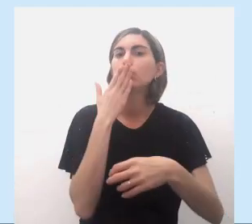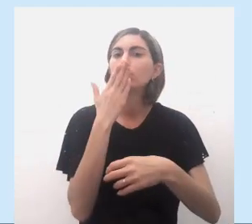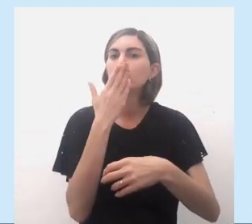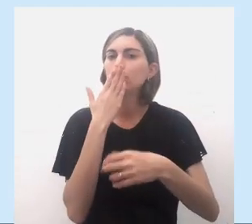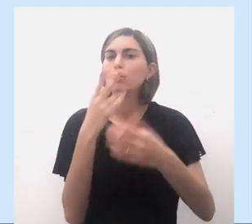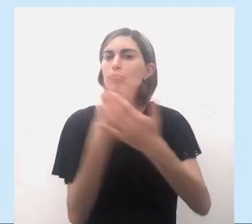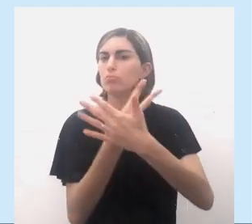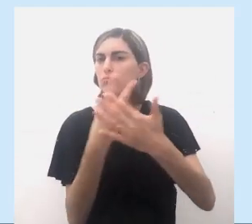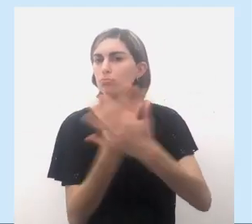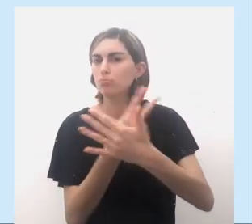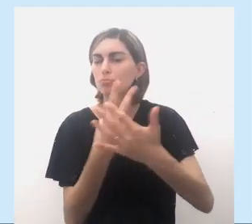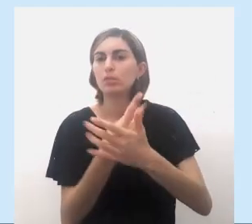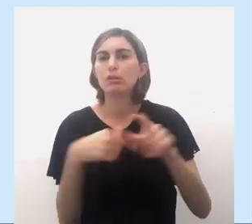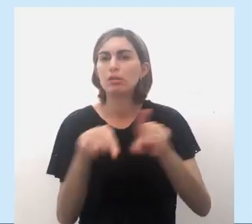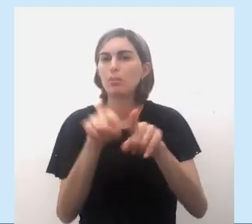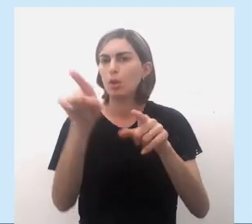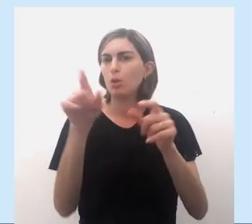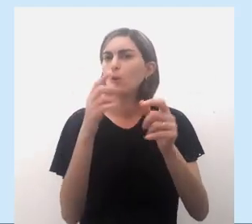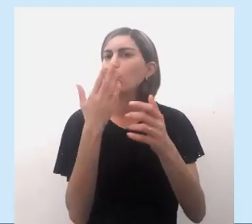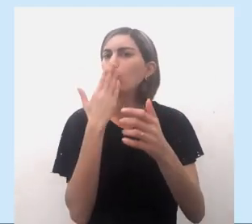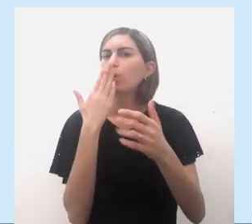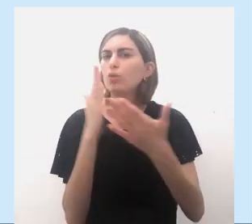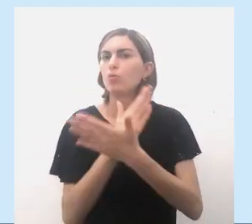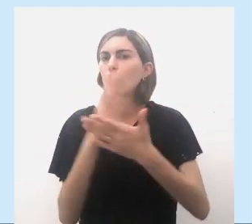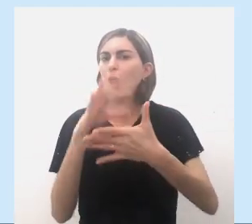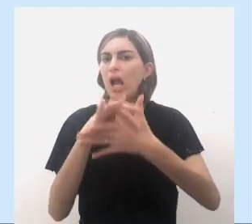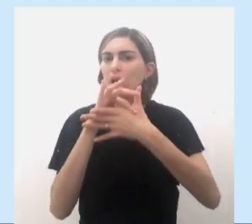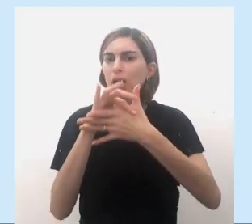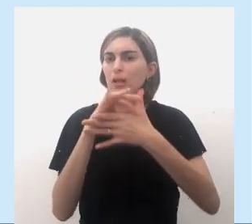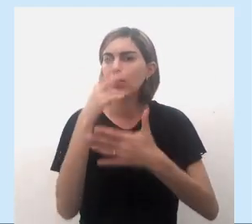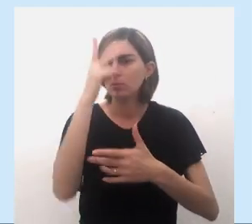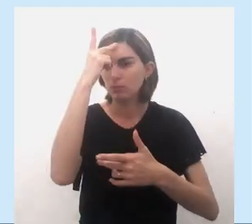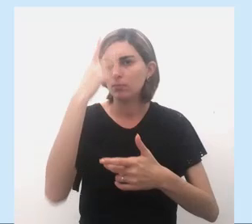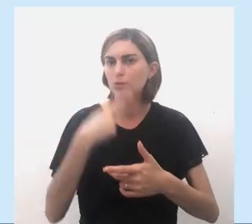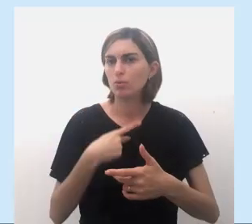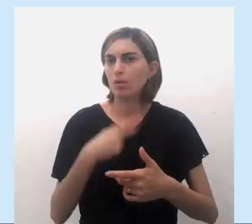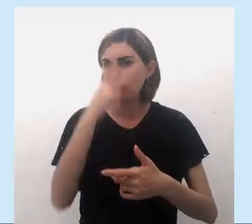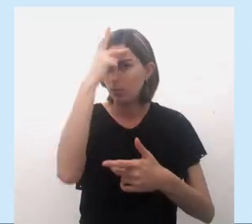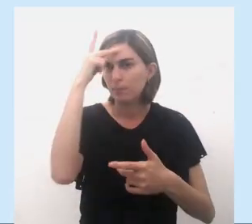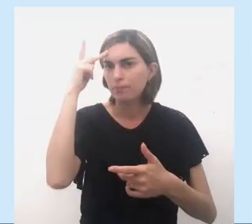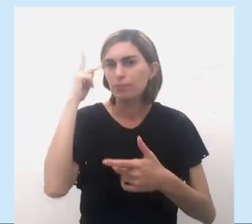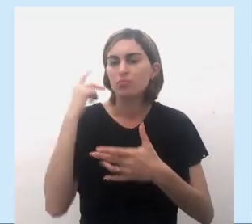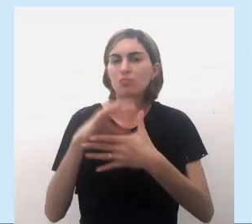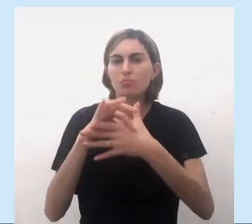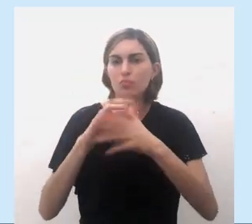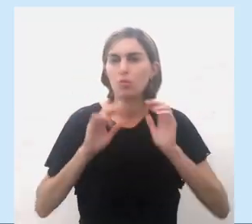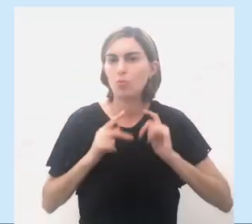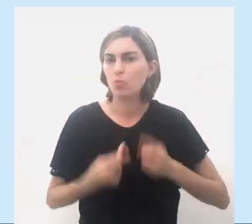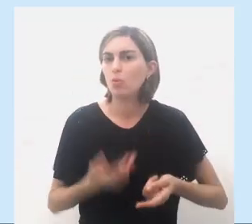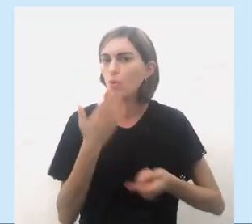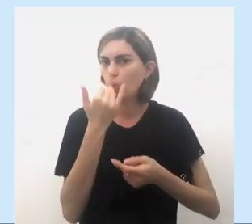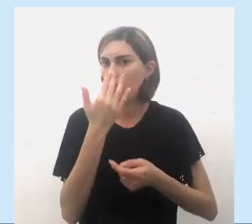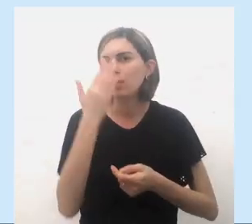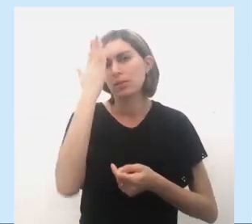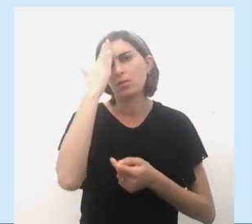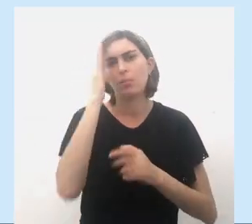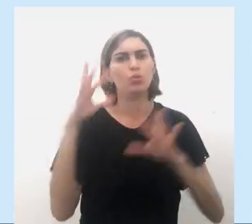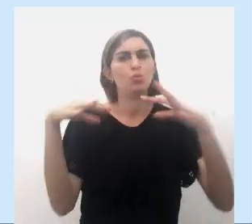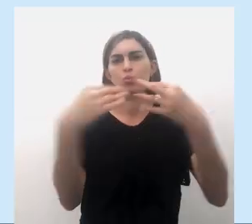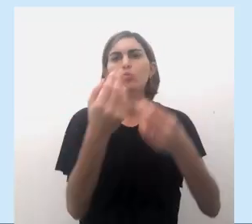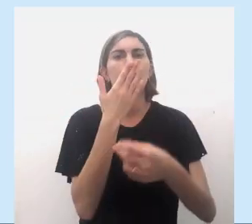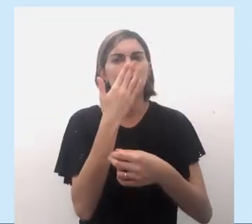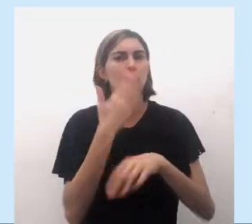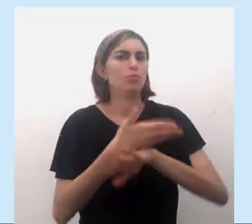cometiam a antrofagia, os canibais. Sabemos que nem todos os índios tinham